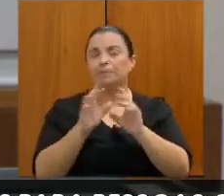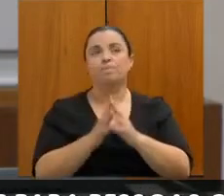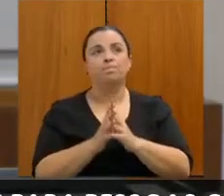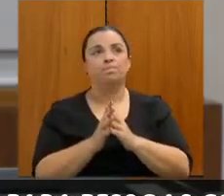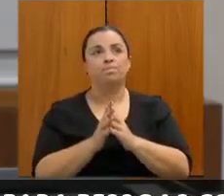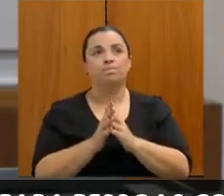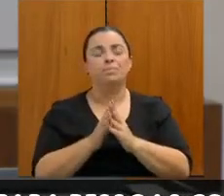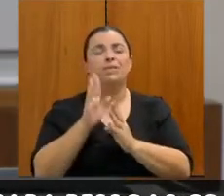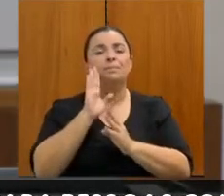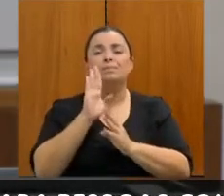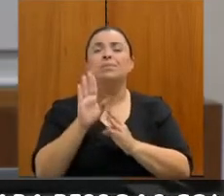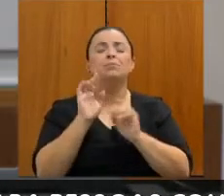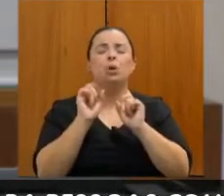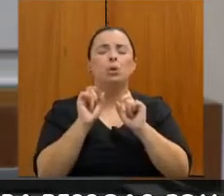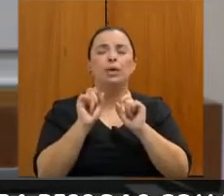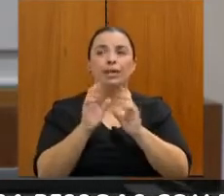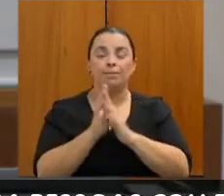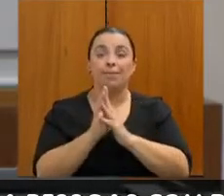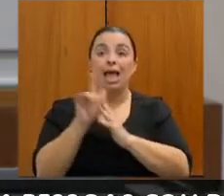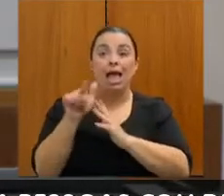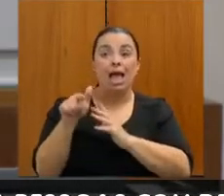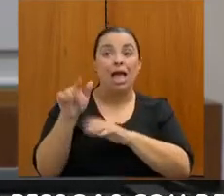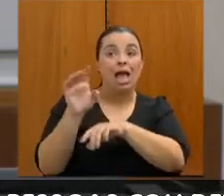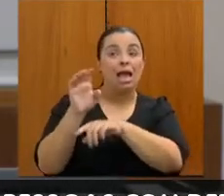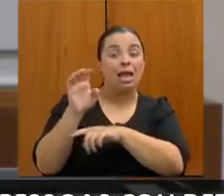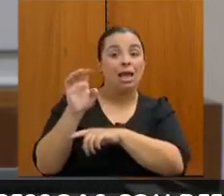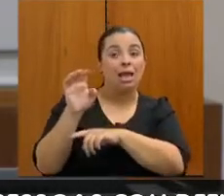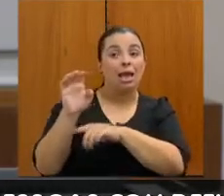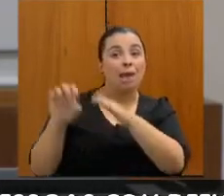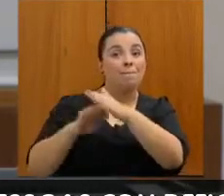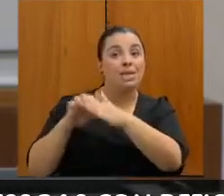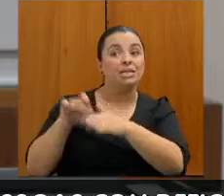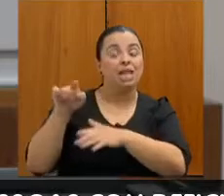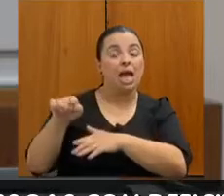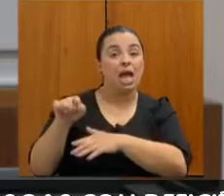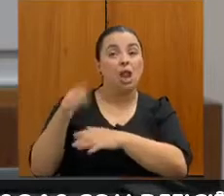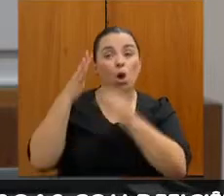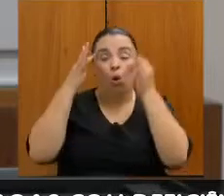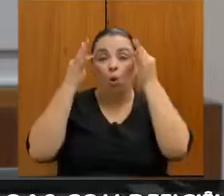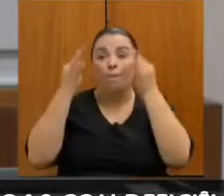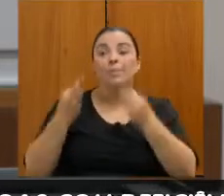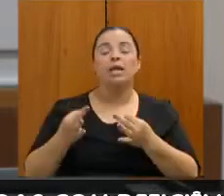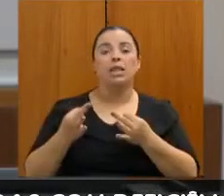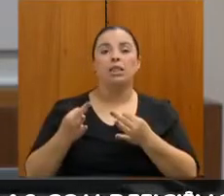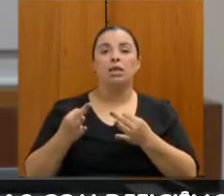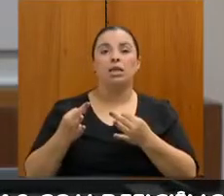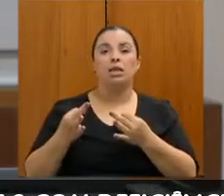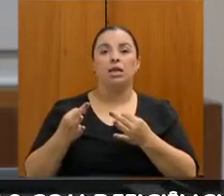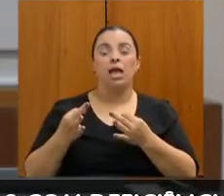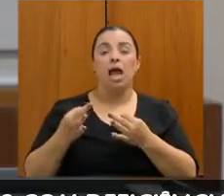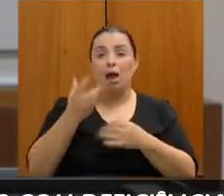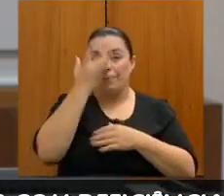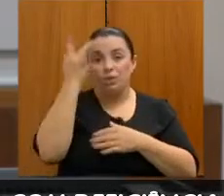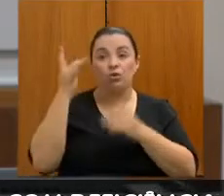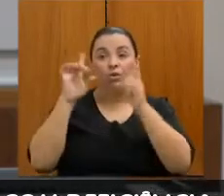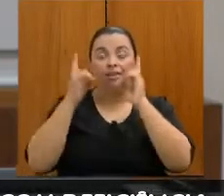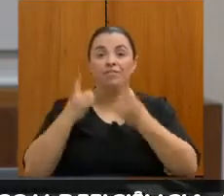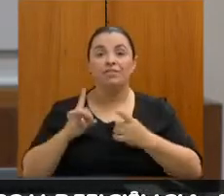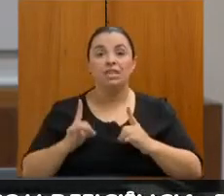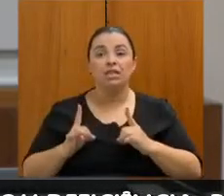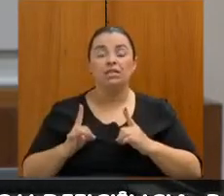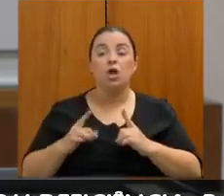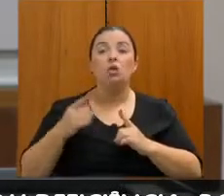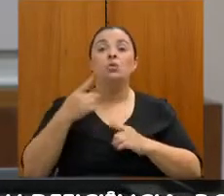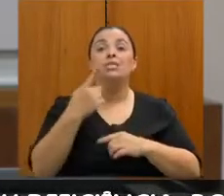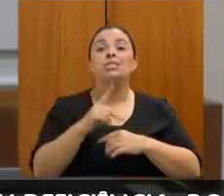principalmente em que a empresa compreenda qual é o papel da pessoa com deficiência ali. Nada mais é do que um profissional,